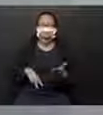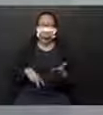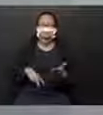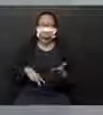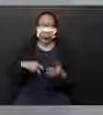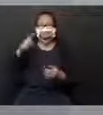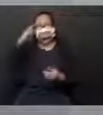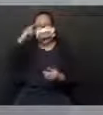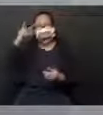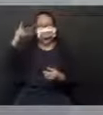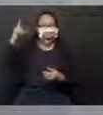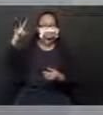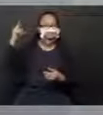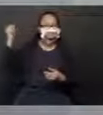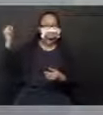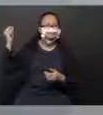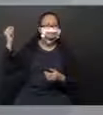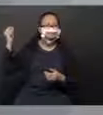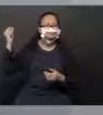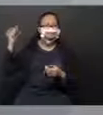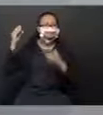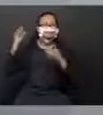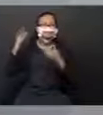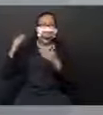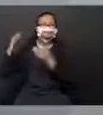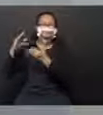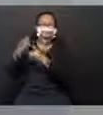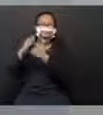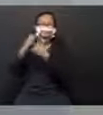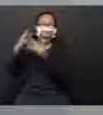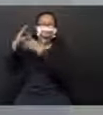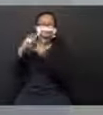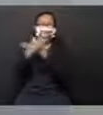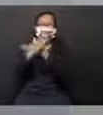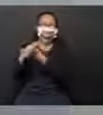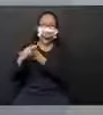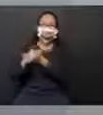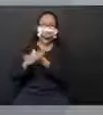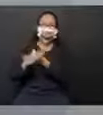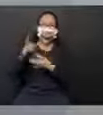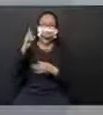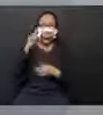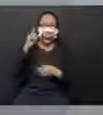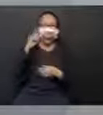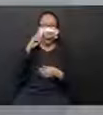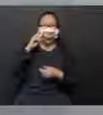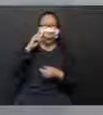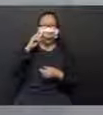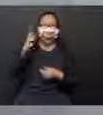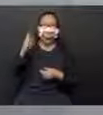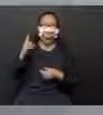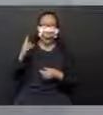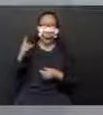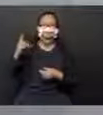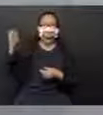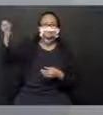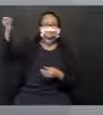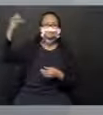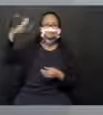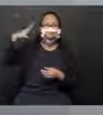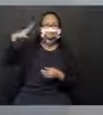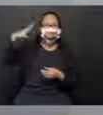Imagine que Peter Pan está voando ao ar livre durante o dia. Inclua uma fonte de luz na posição